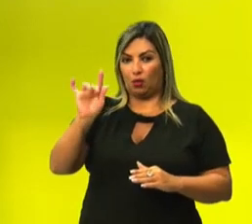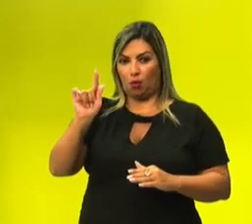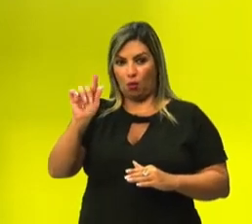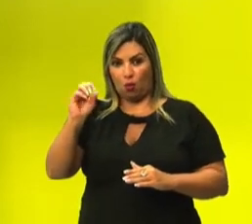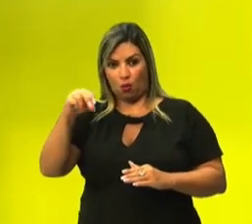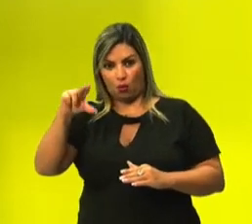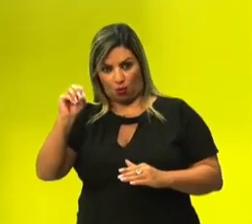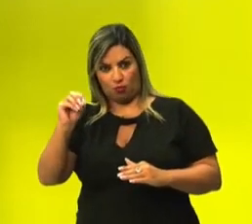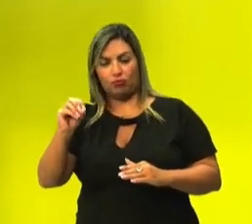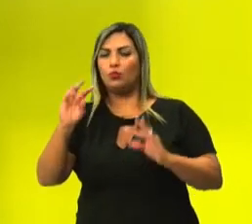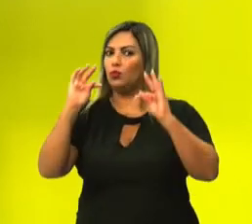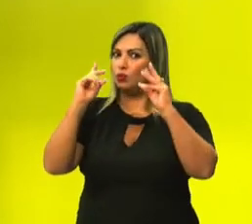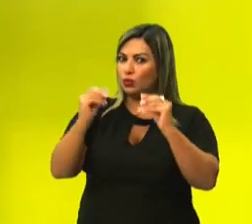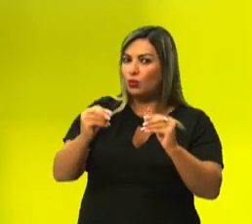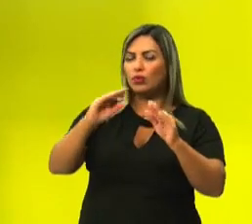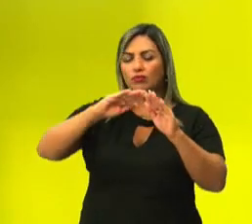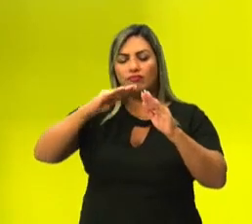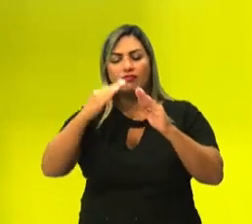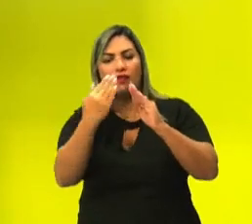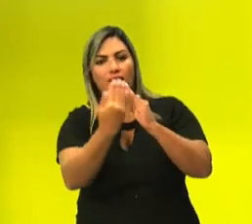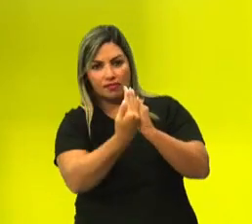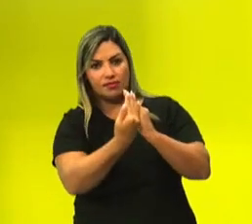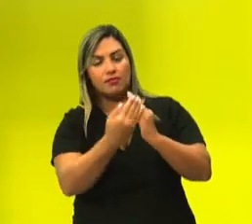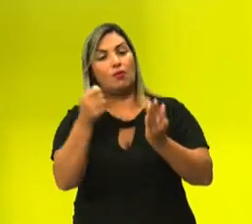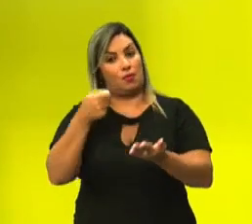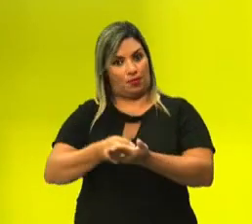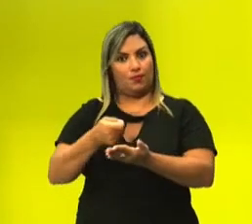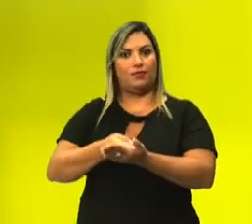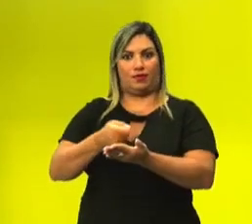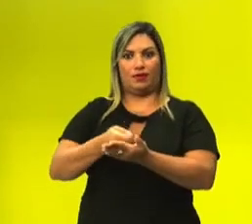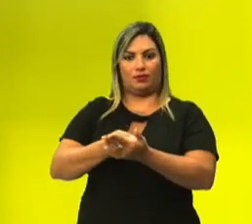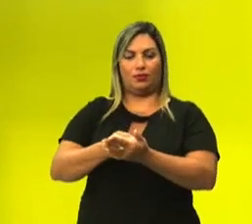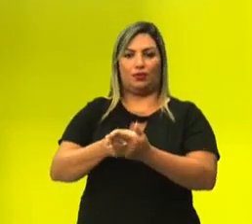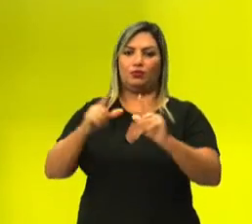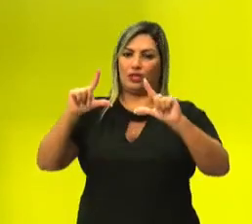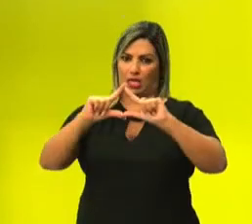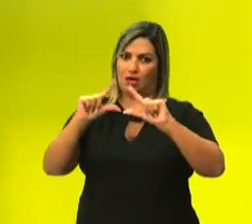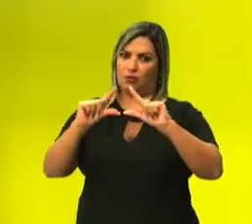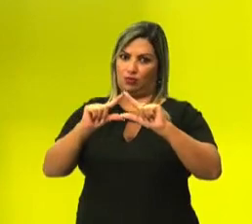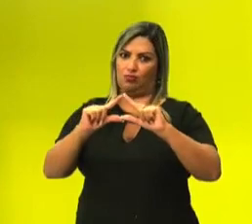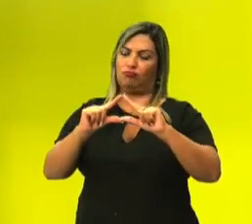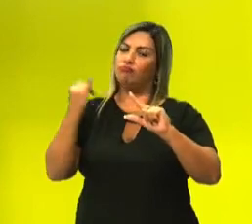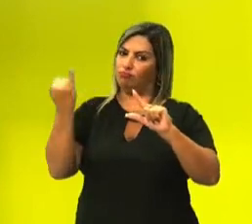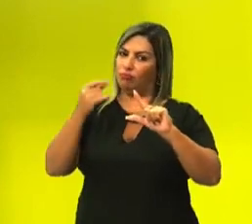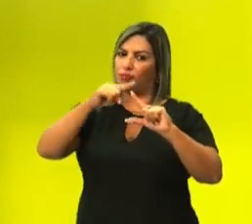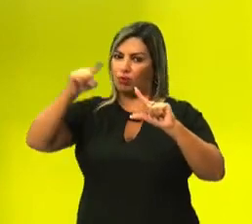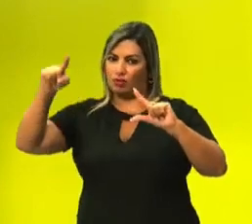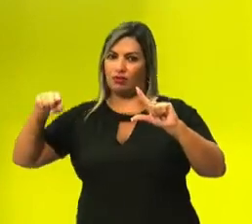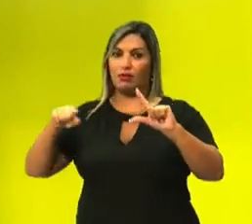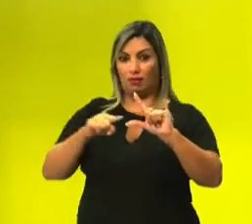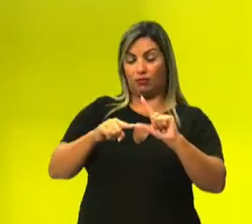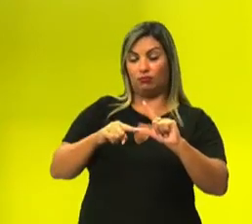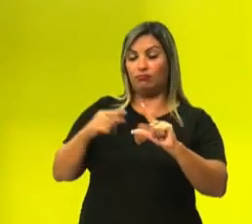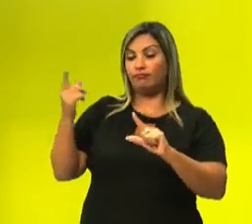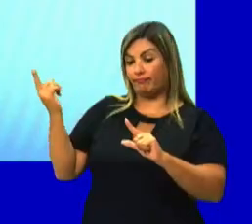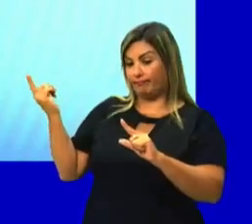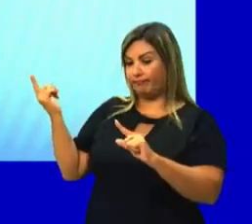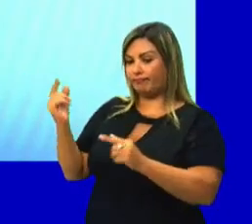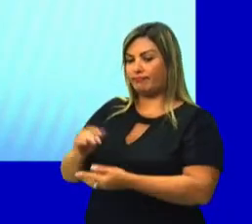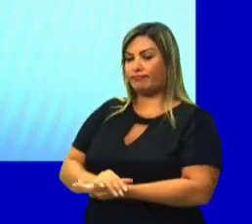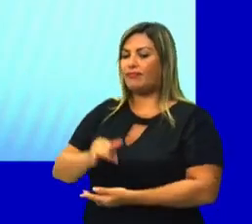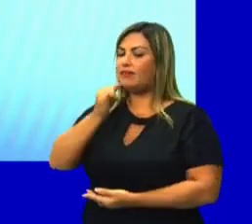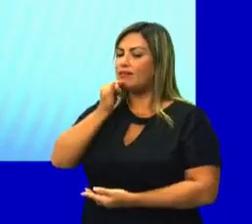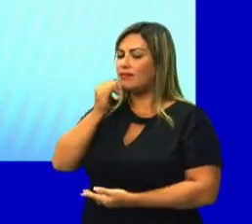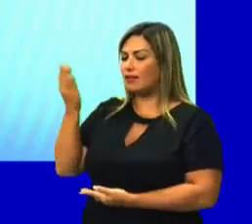laterais, todas, todas as faces laterais são obrigatoriamente triângulos. Isso vai compor uma pirâmide. E aqui eu trago para